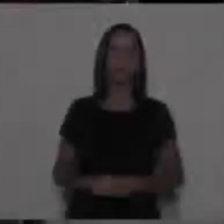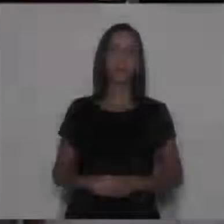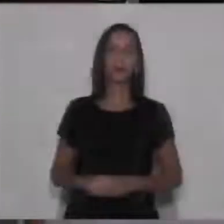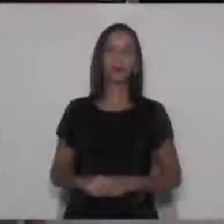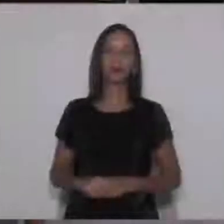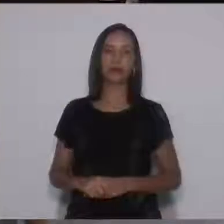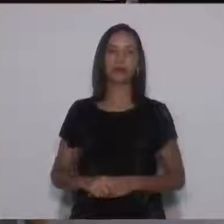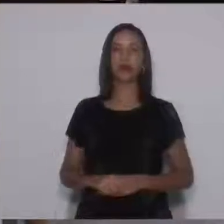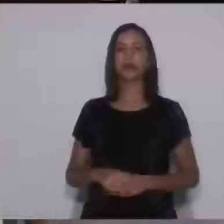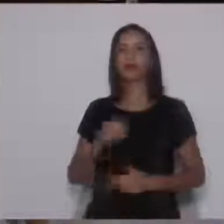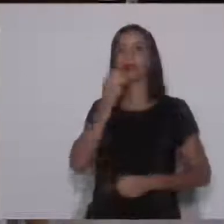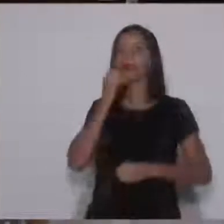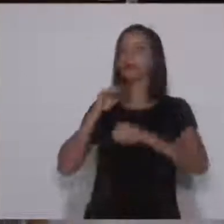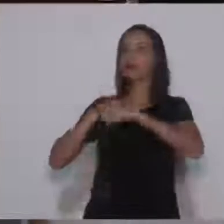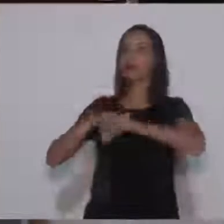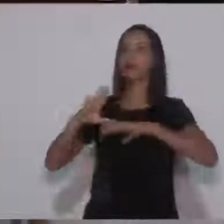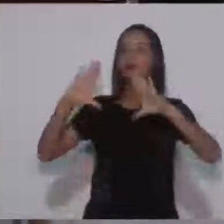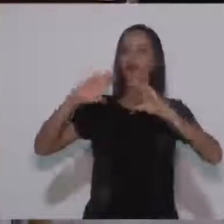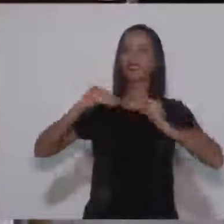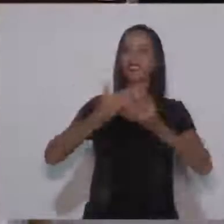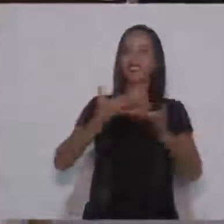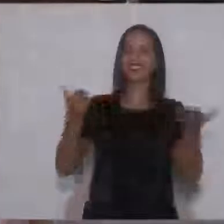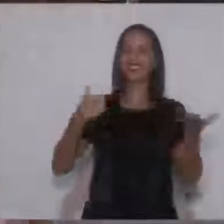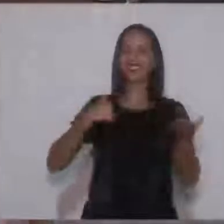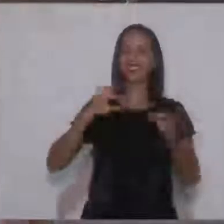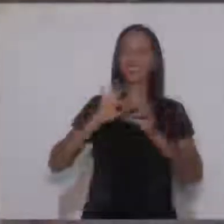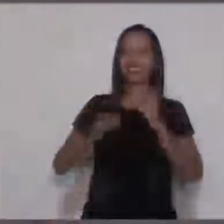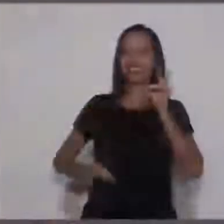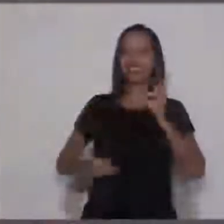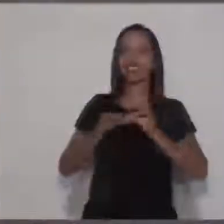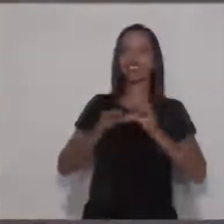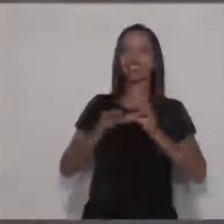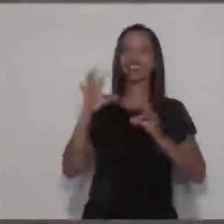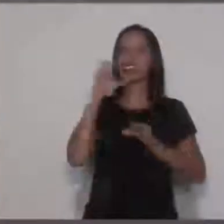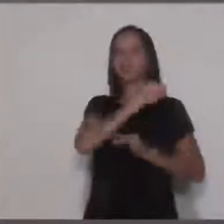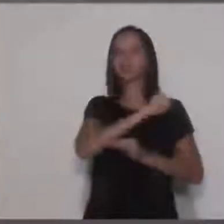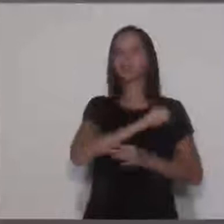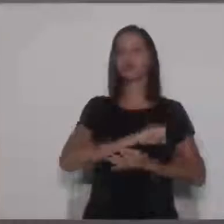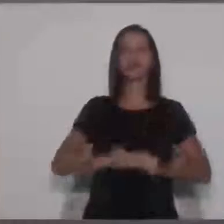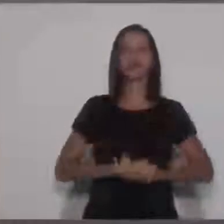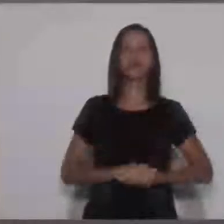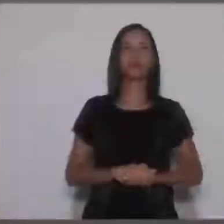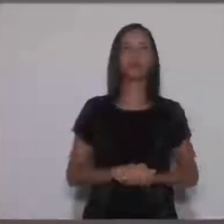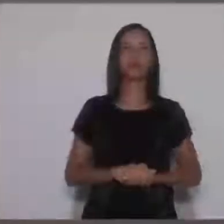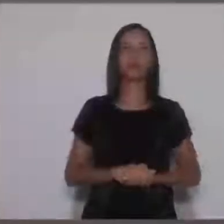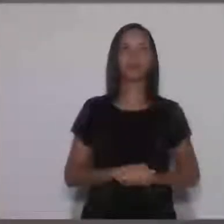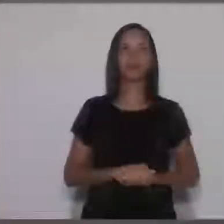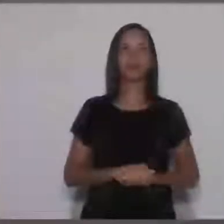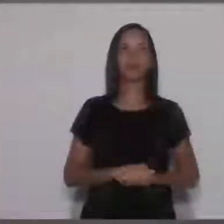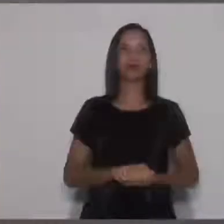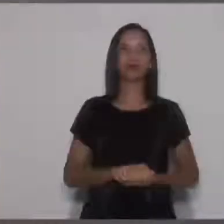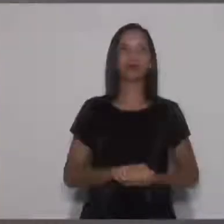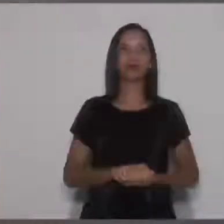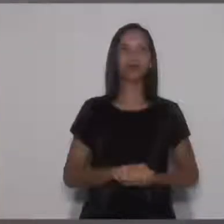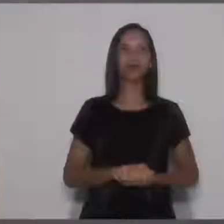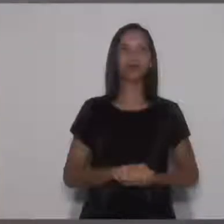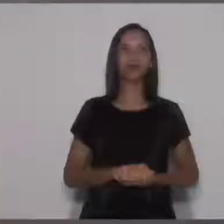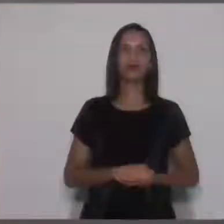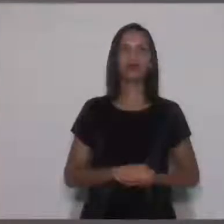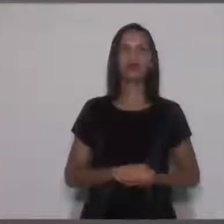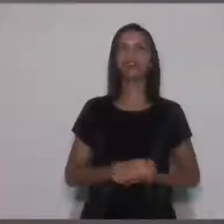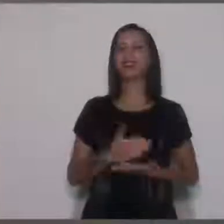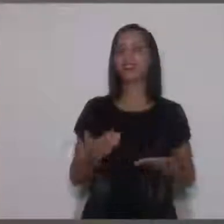Boa noite, vou ser rápida, viu gente? Prefeito não, respeito os servidores,